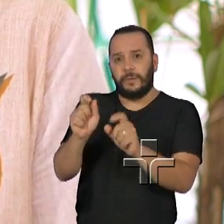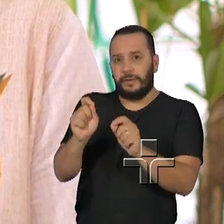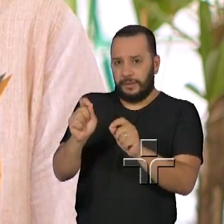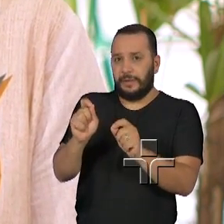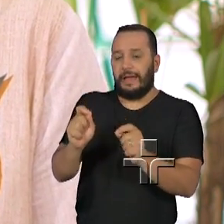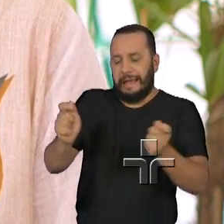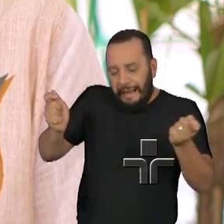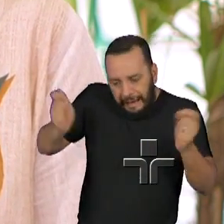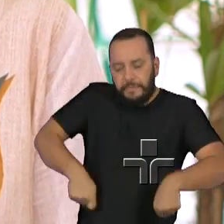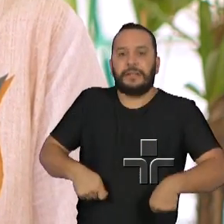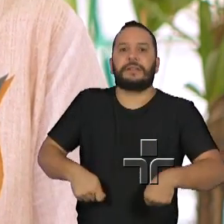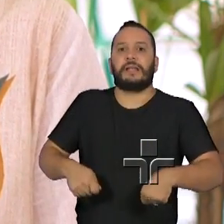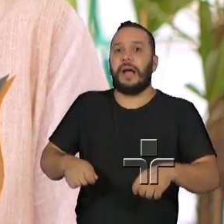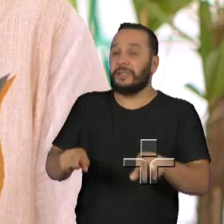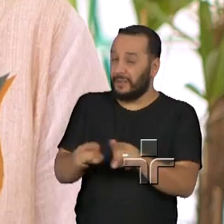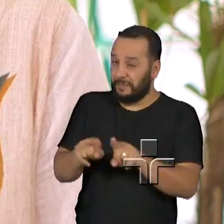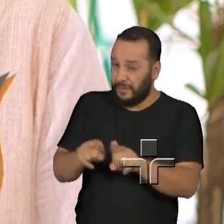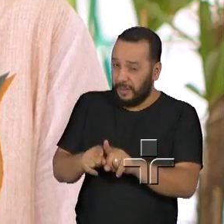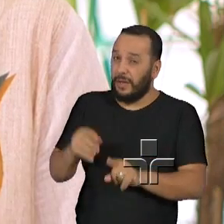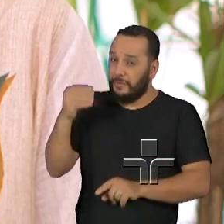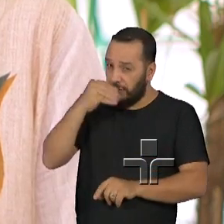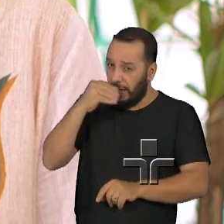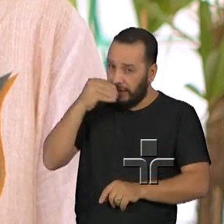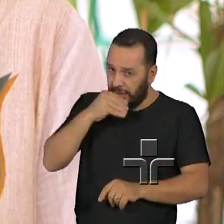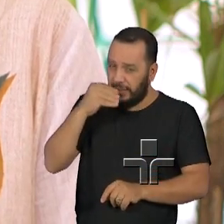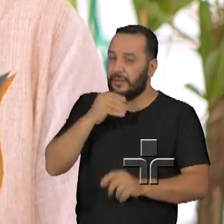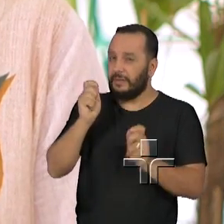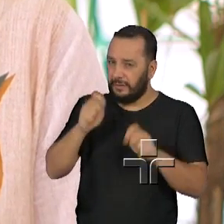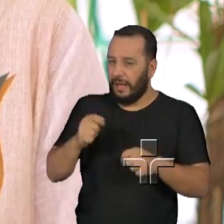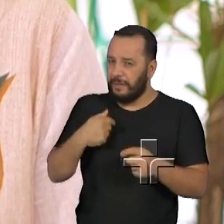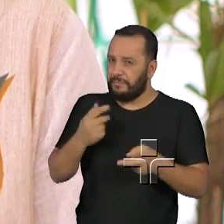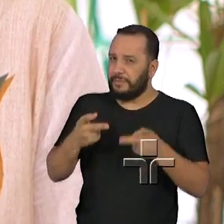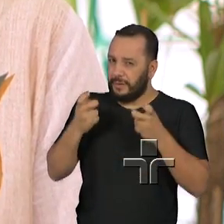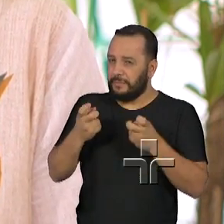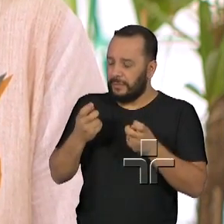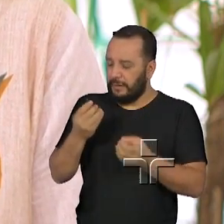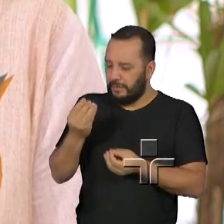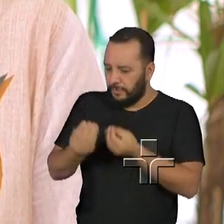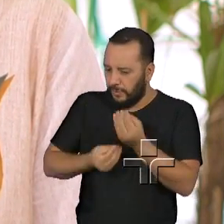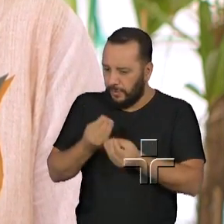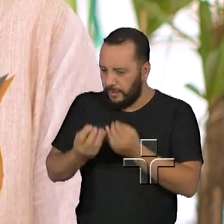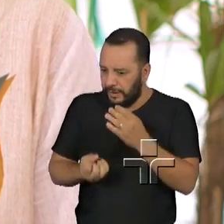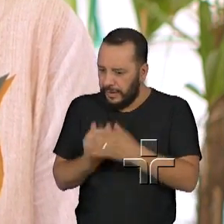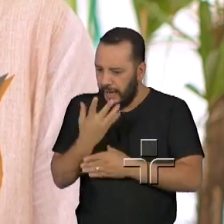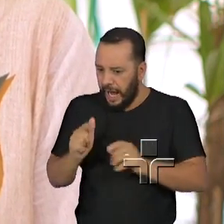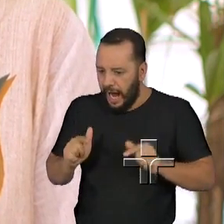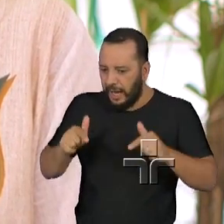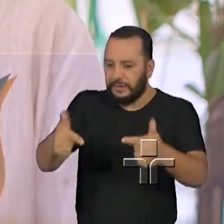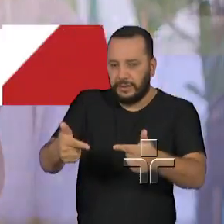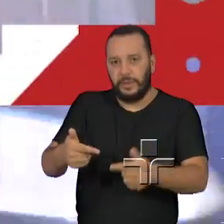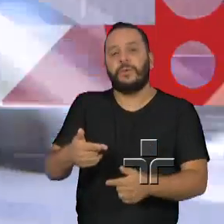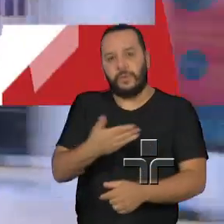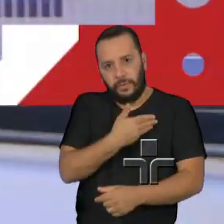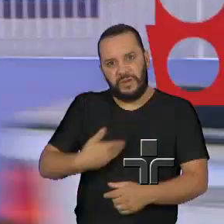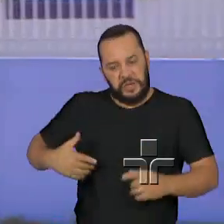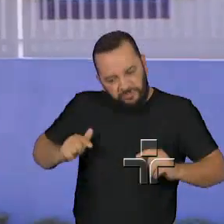potencialidades e as nossas fragilidades, né, para poder definir políticas públicas em Jacarei.